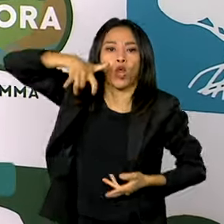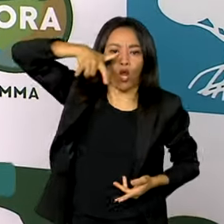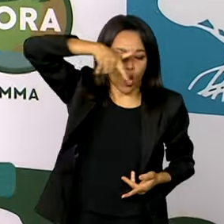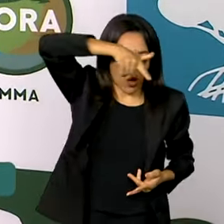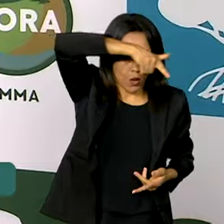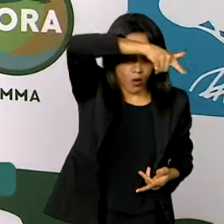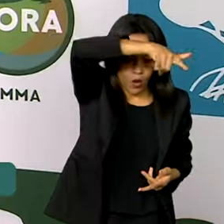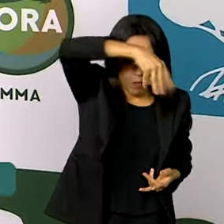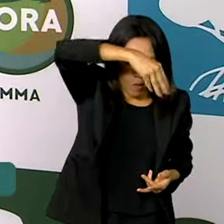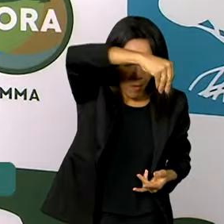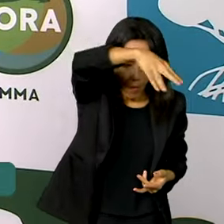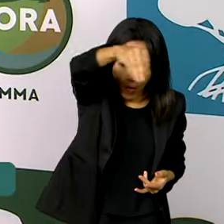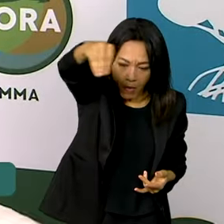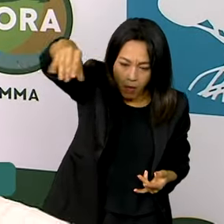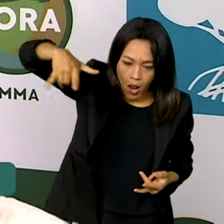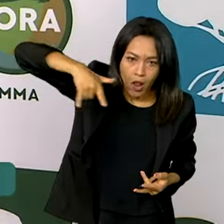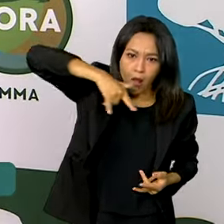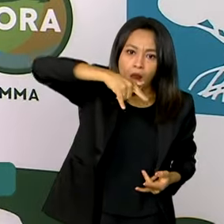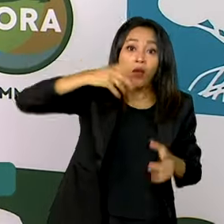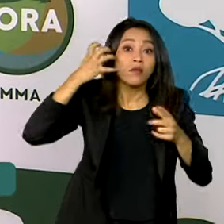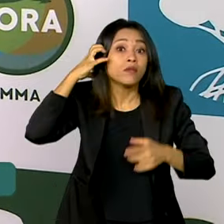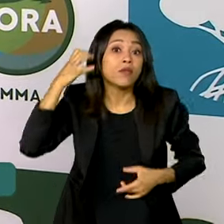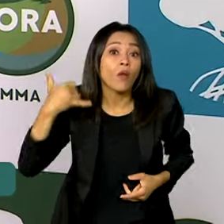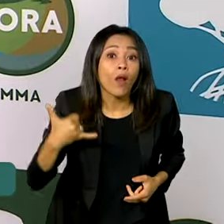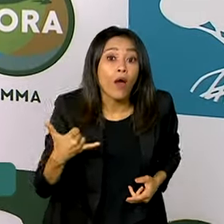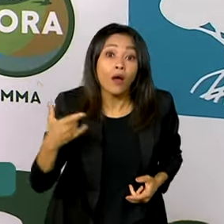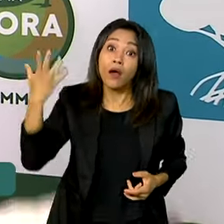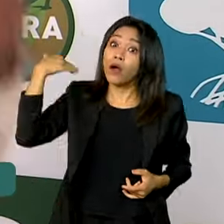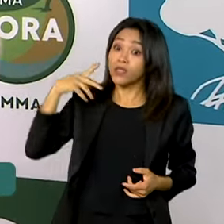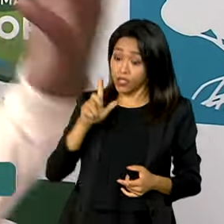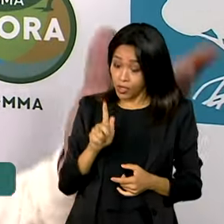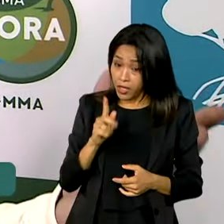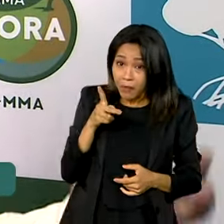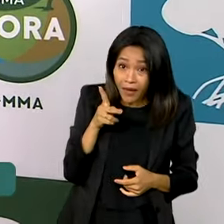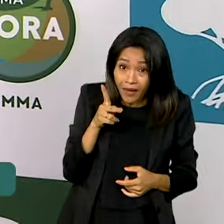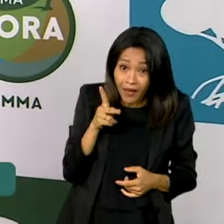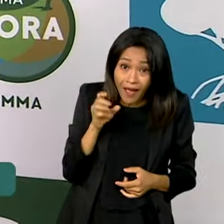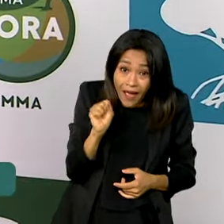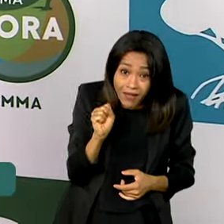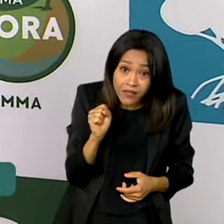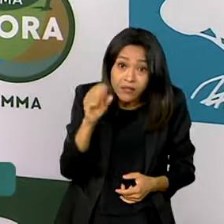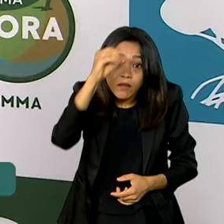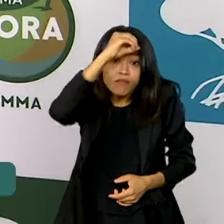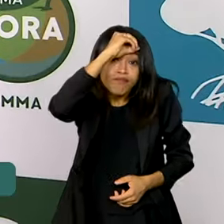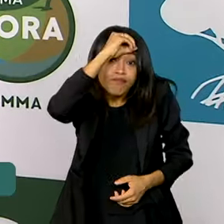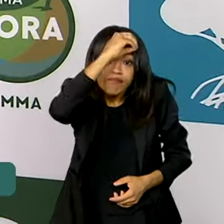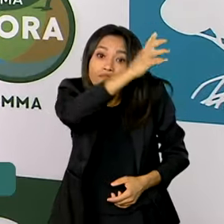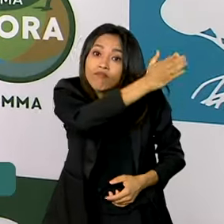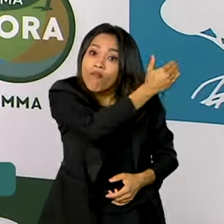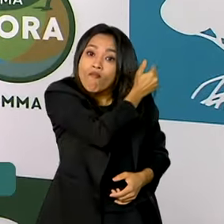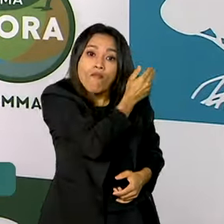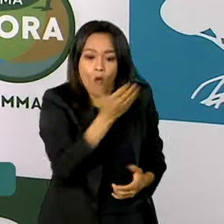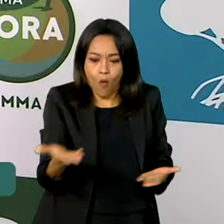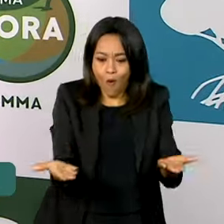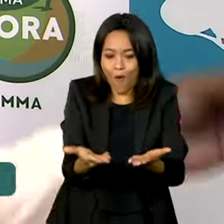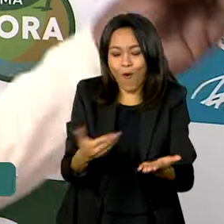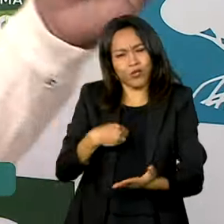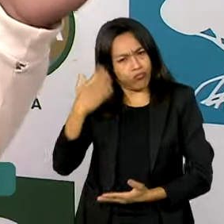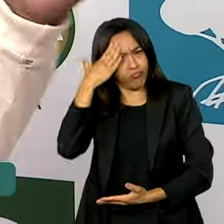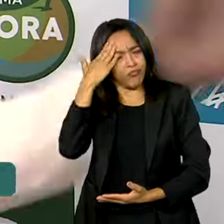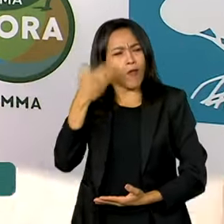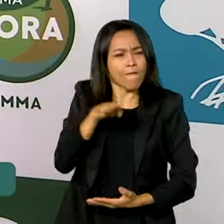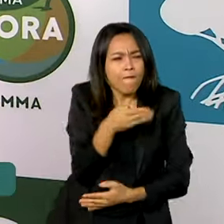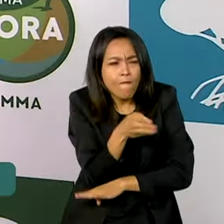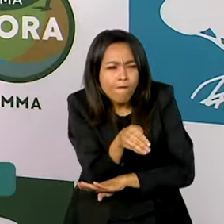celular. Antigamente até o GPS eu quase não usava, porque eu não tinha noção. E hoje eu já sou espécie de entrar no mato,